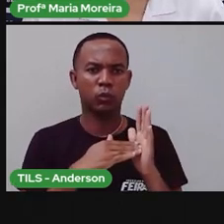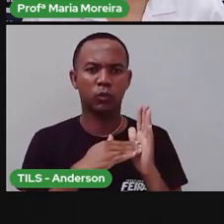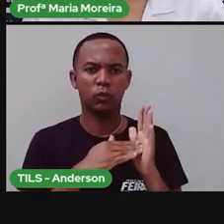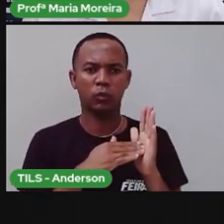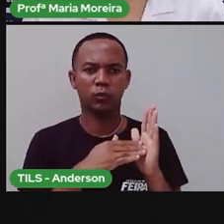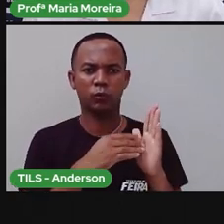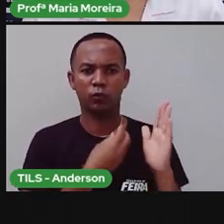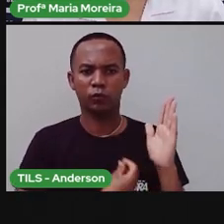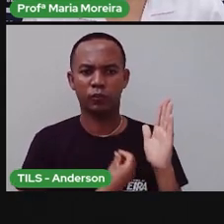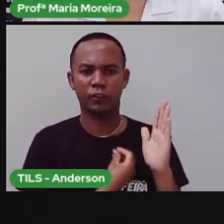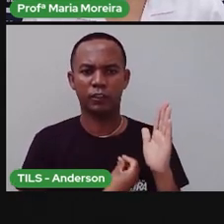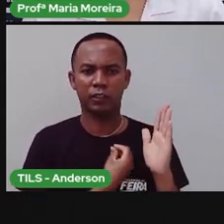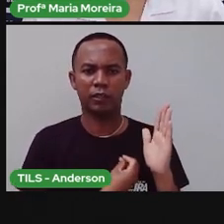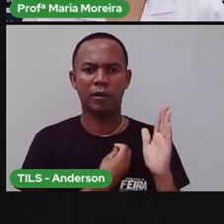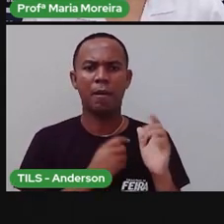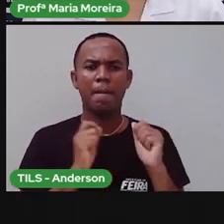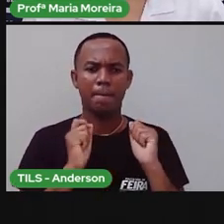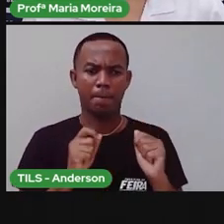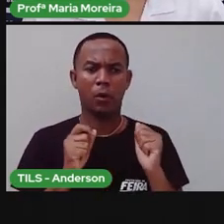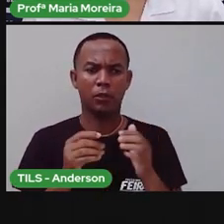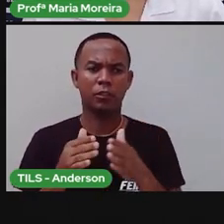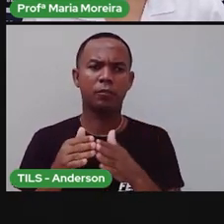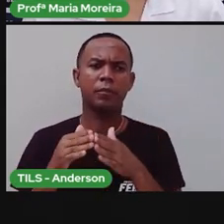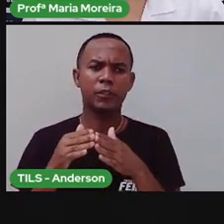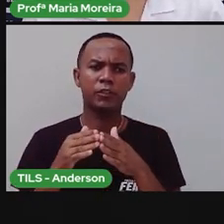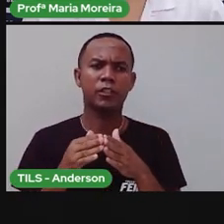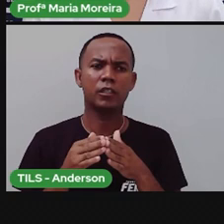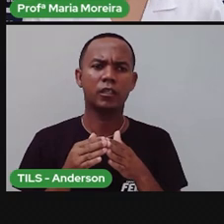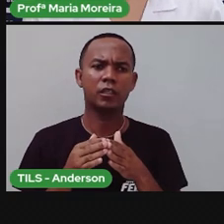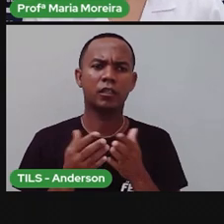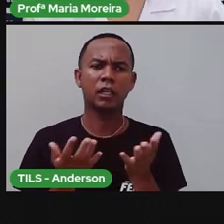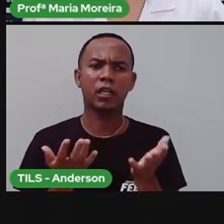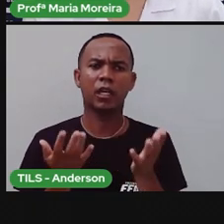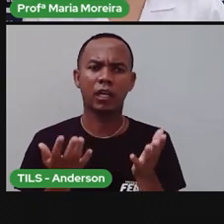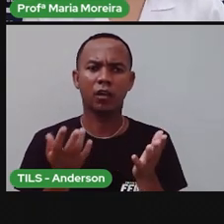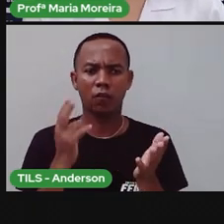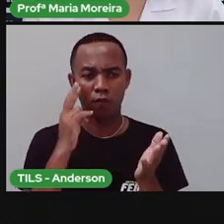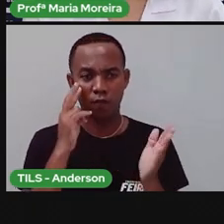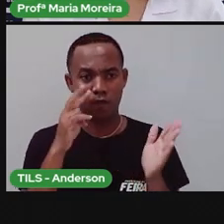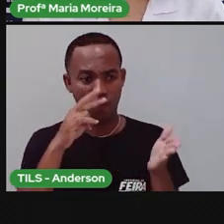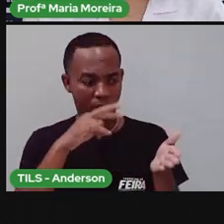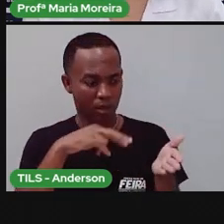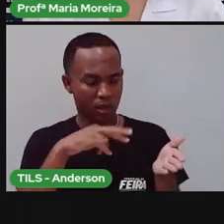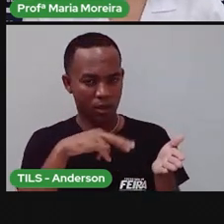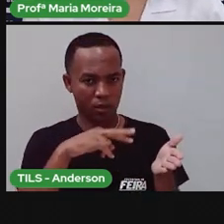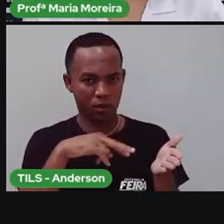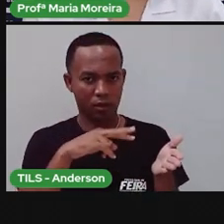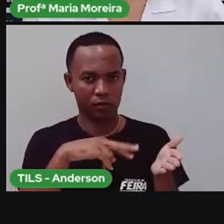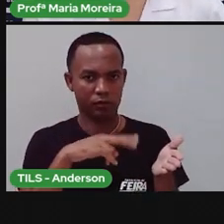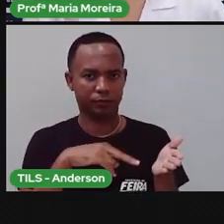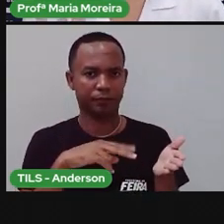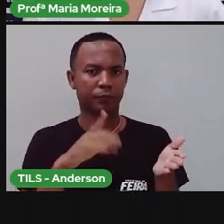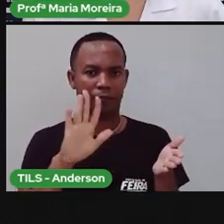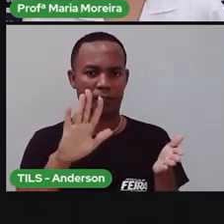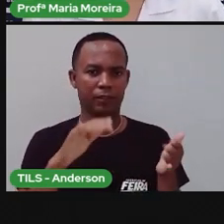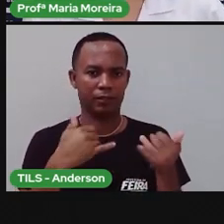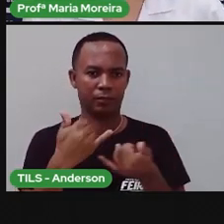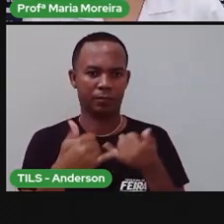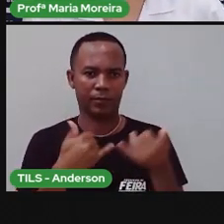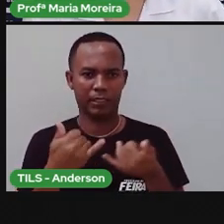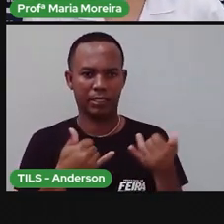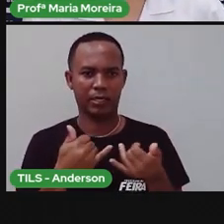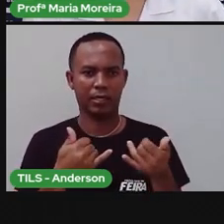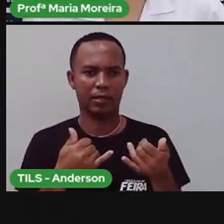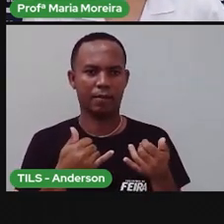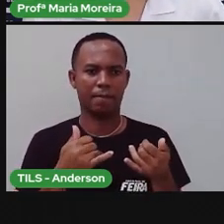vocês podem pedir aos responsáveis por vocês. Olha, deixa eu dar uma olhada. Olhada. Não é pra brincar. Porque é um documento